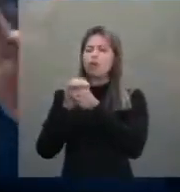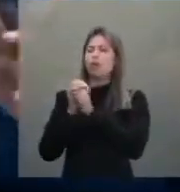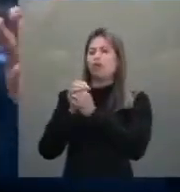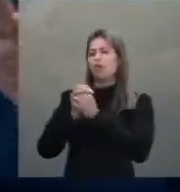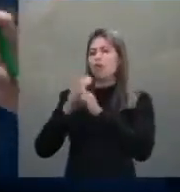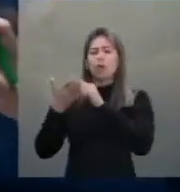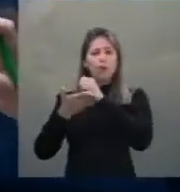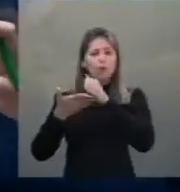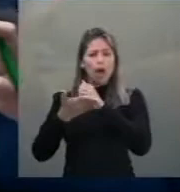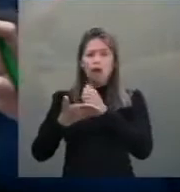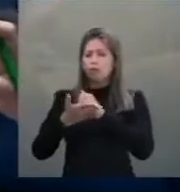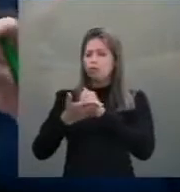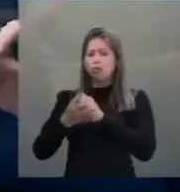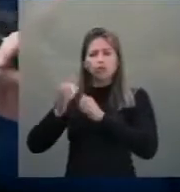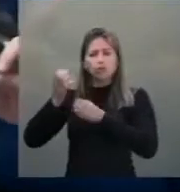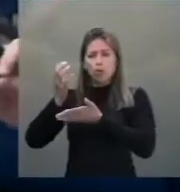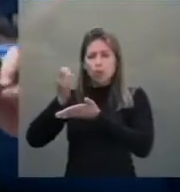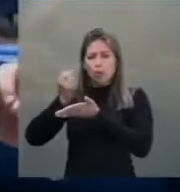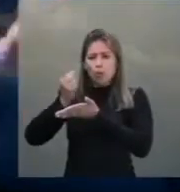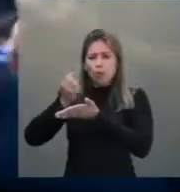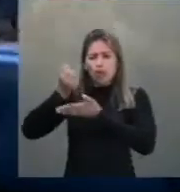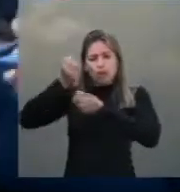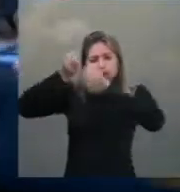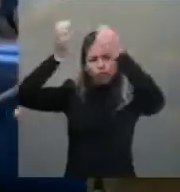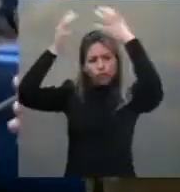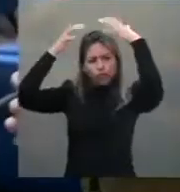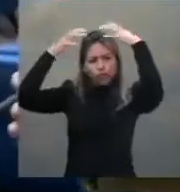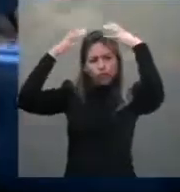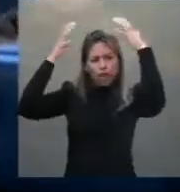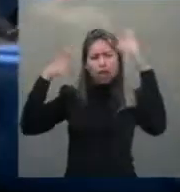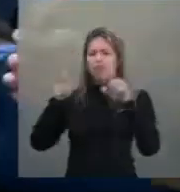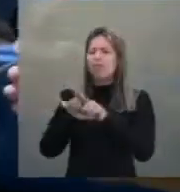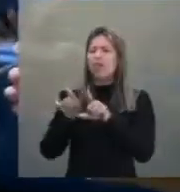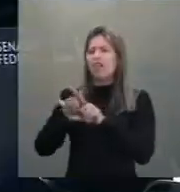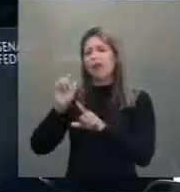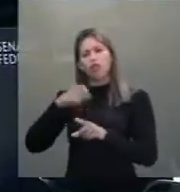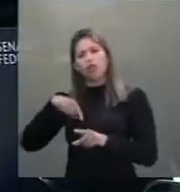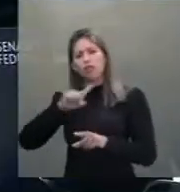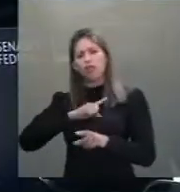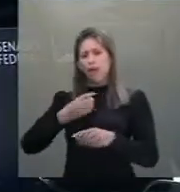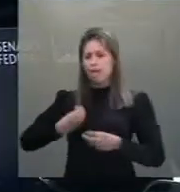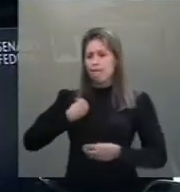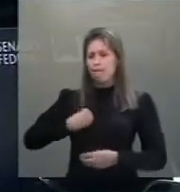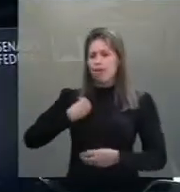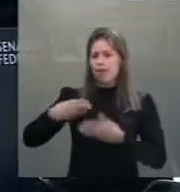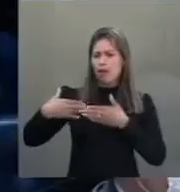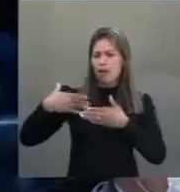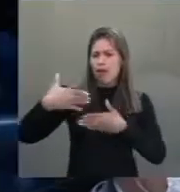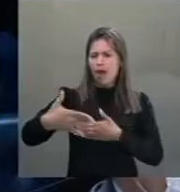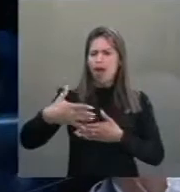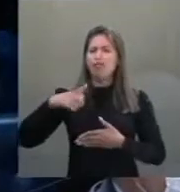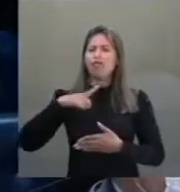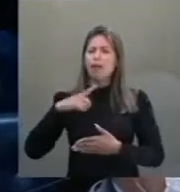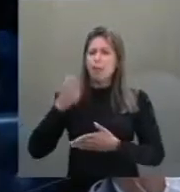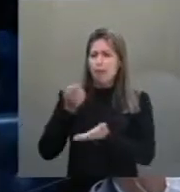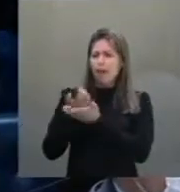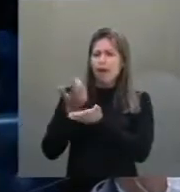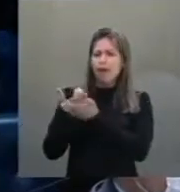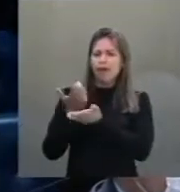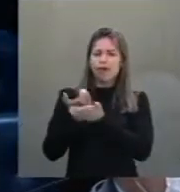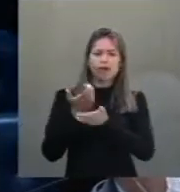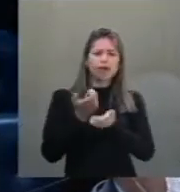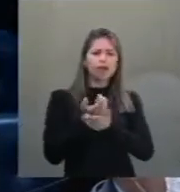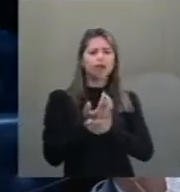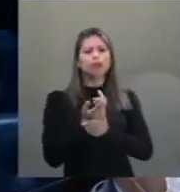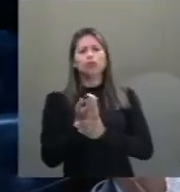ter sabonete e shampoo. Agora, sabonete e shampoo, a gente a vida inteira está ainda pagando royalties para produtos